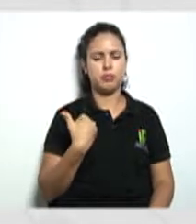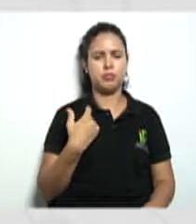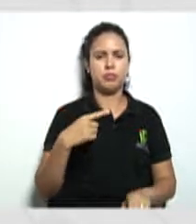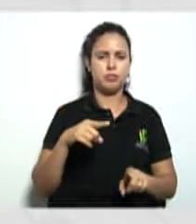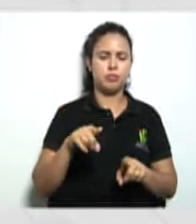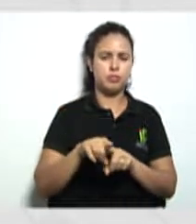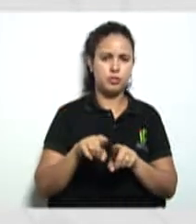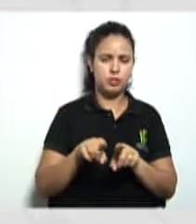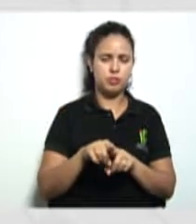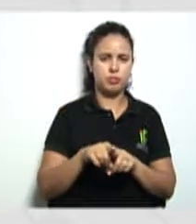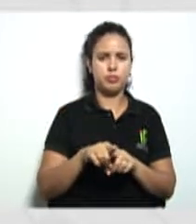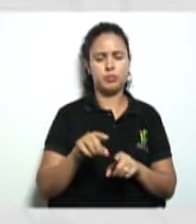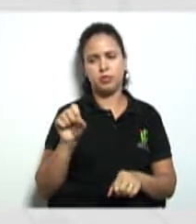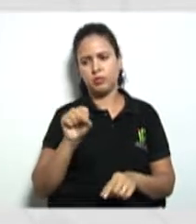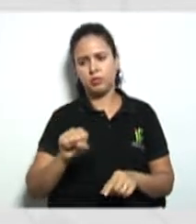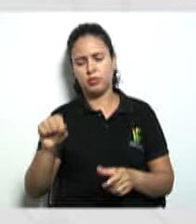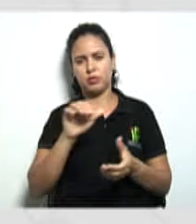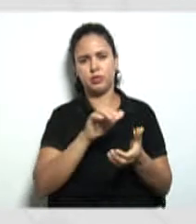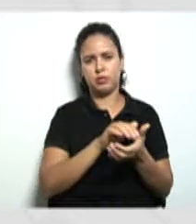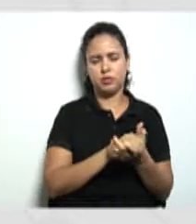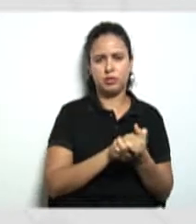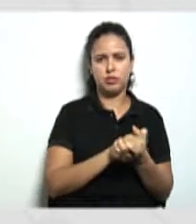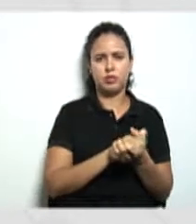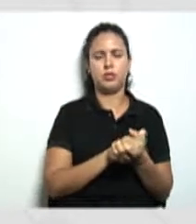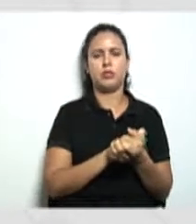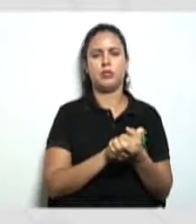profissão e residência dos